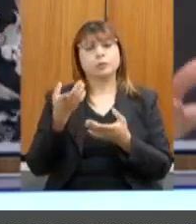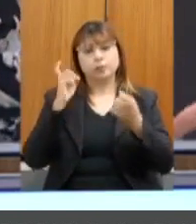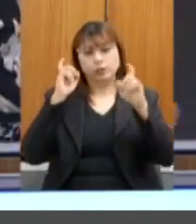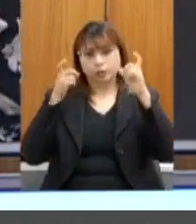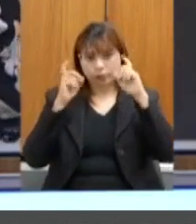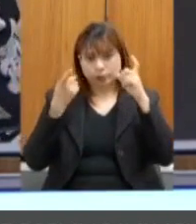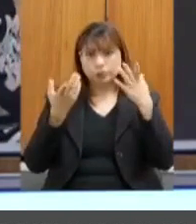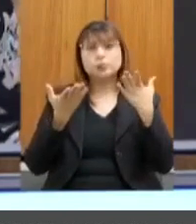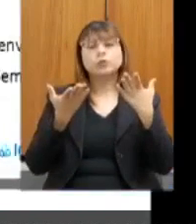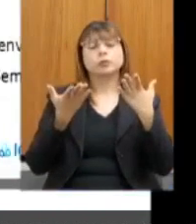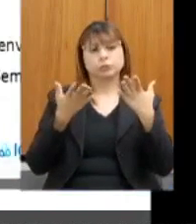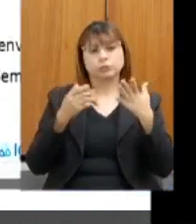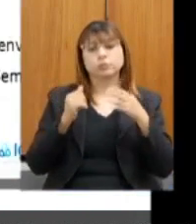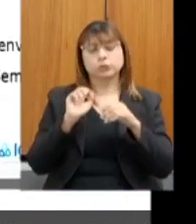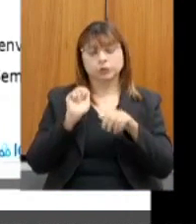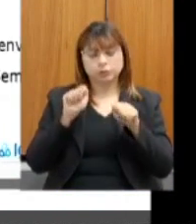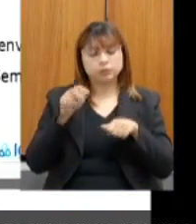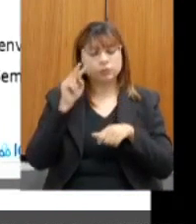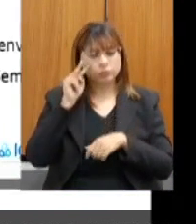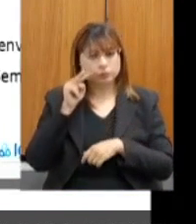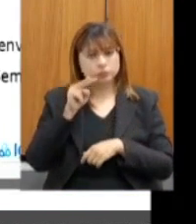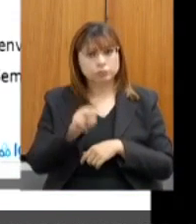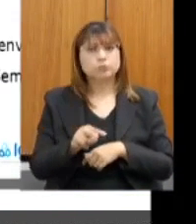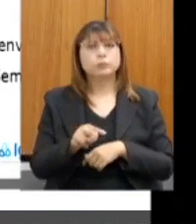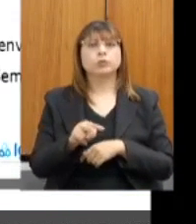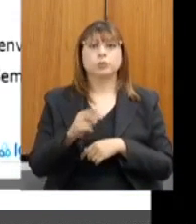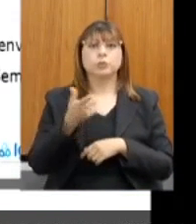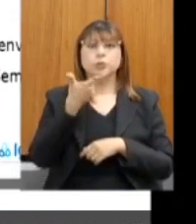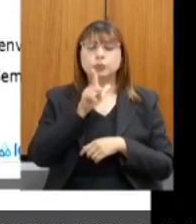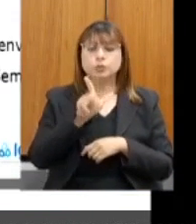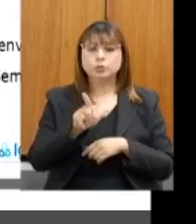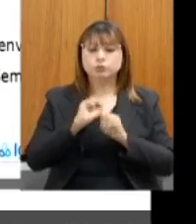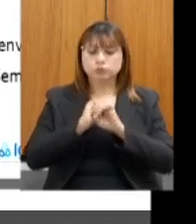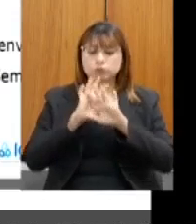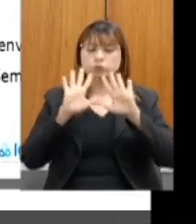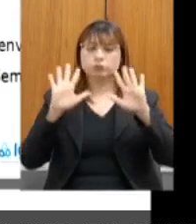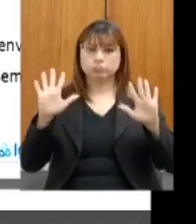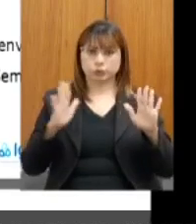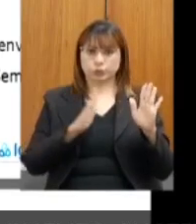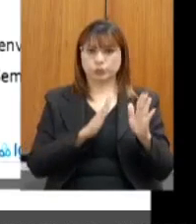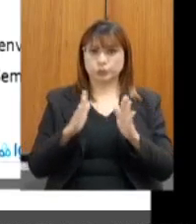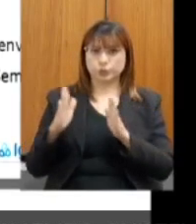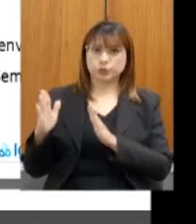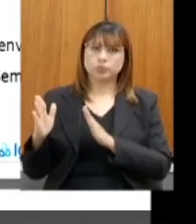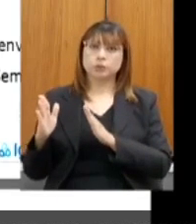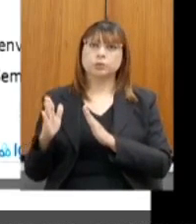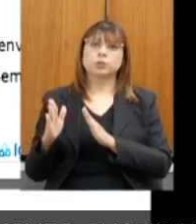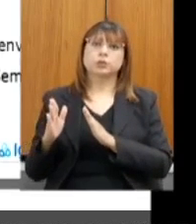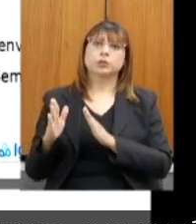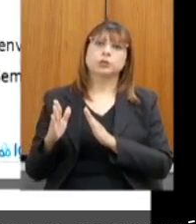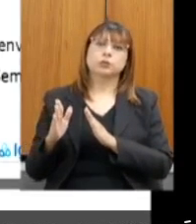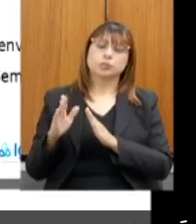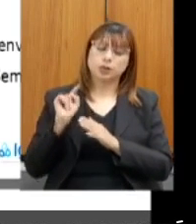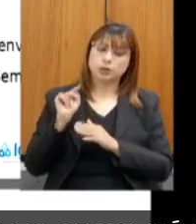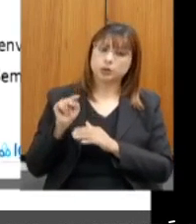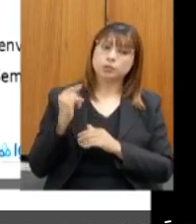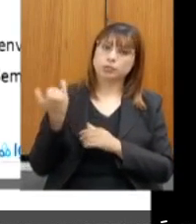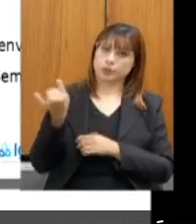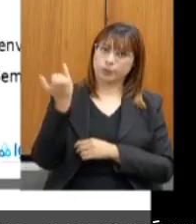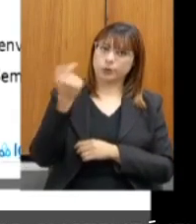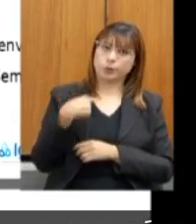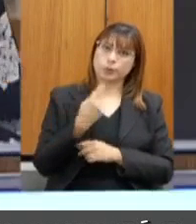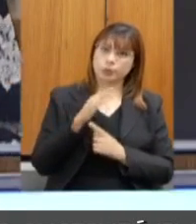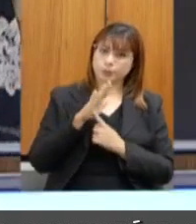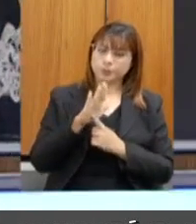e ficam disponíveis para dar transparência a esse processo. Então, esse é um ponto de destaque que nós trazemos